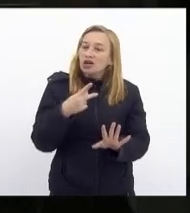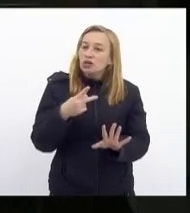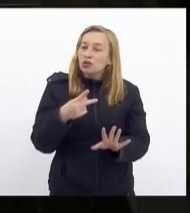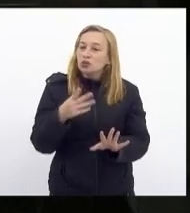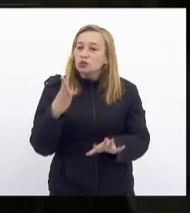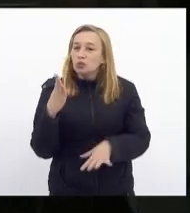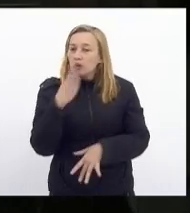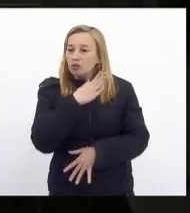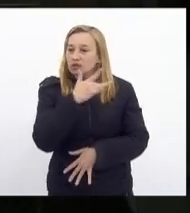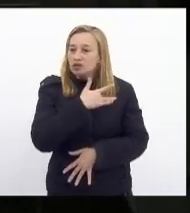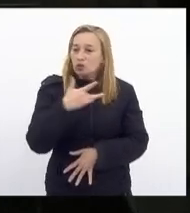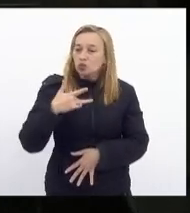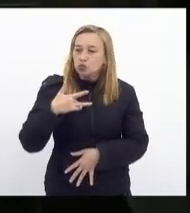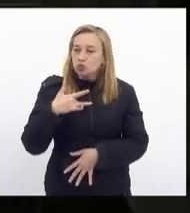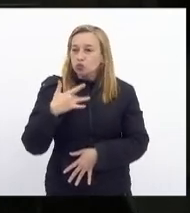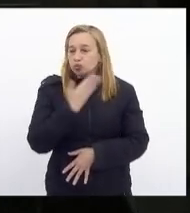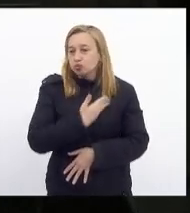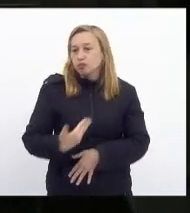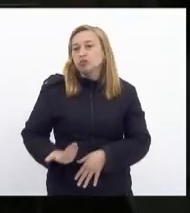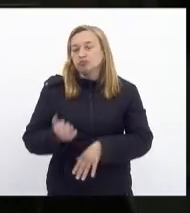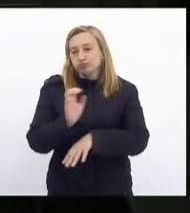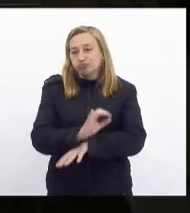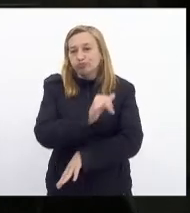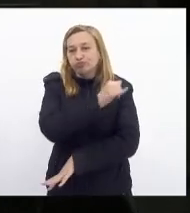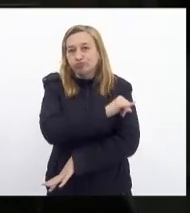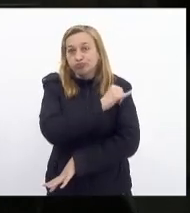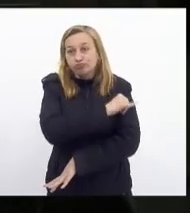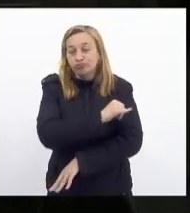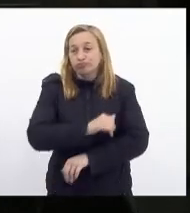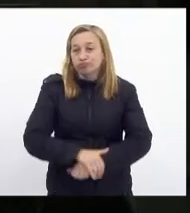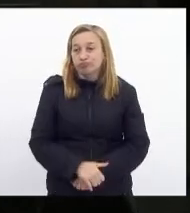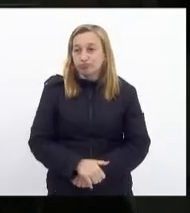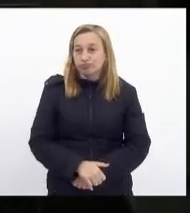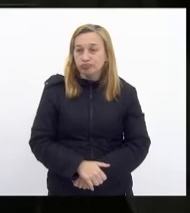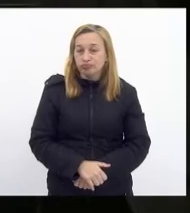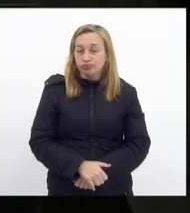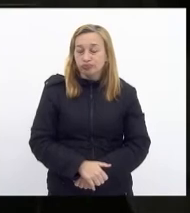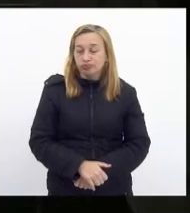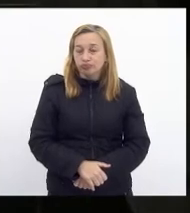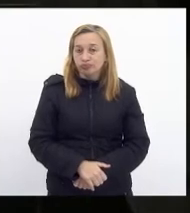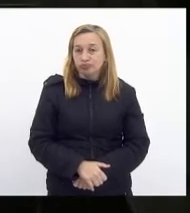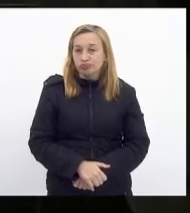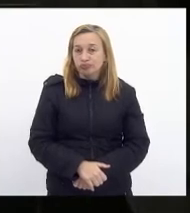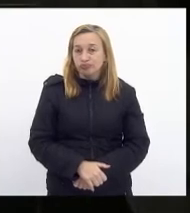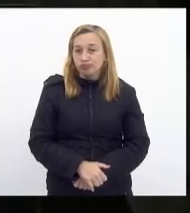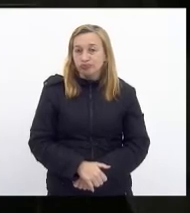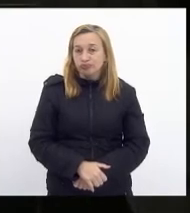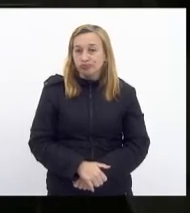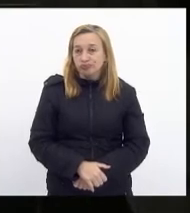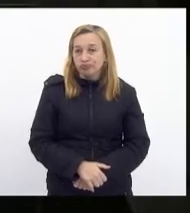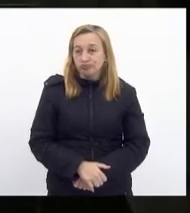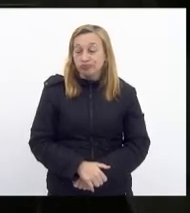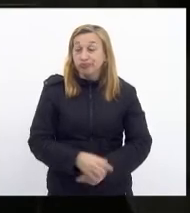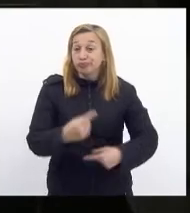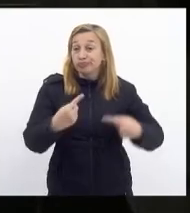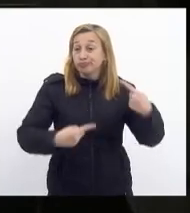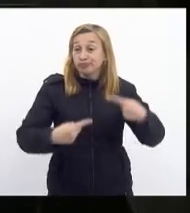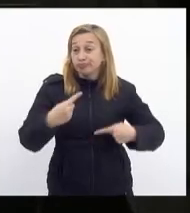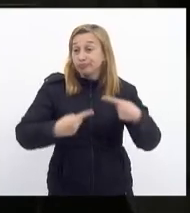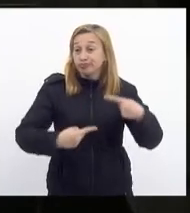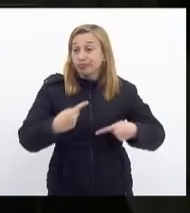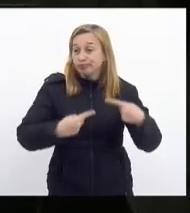pública do estado do Rio de Janeiro estão suportados por uma política